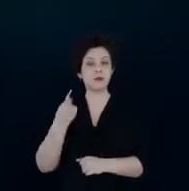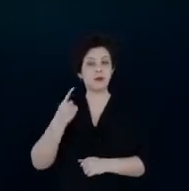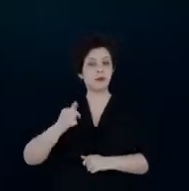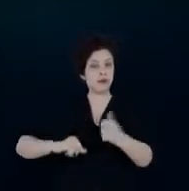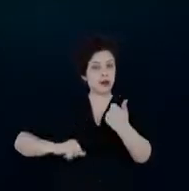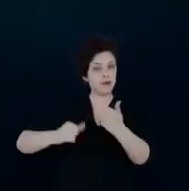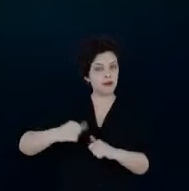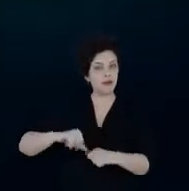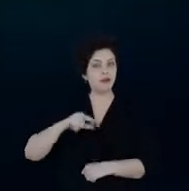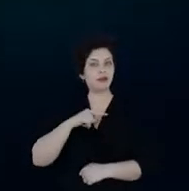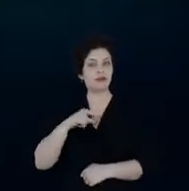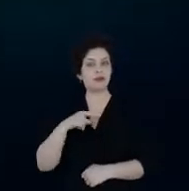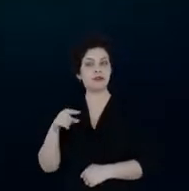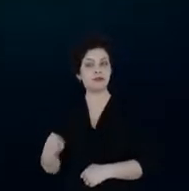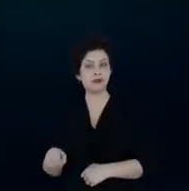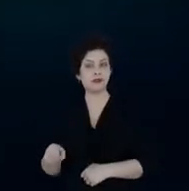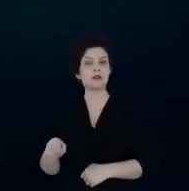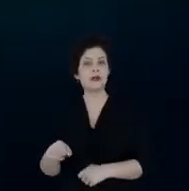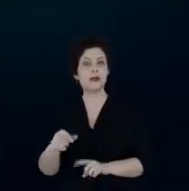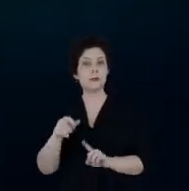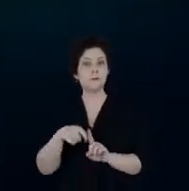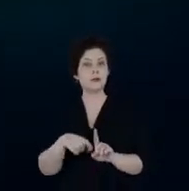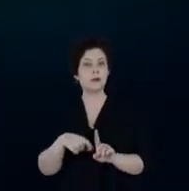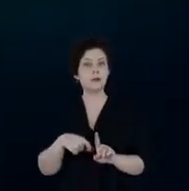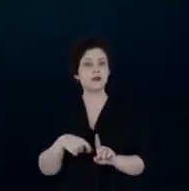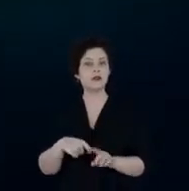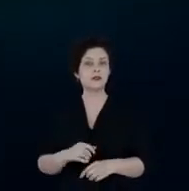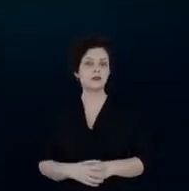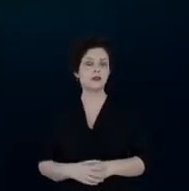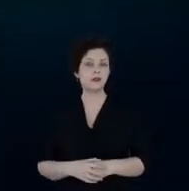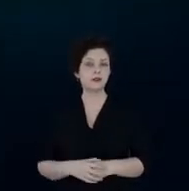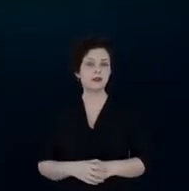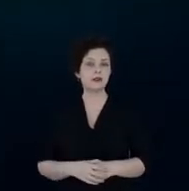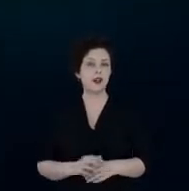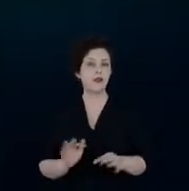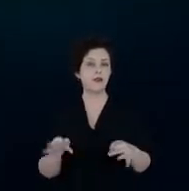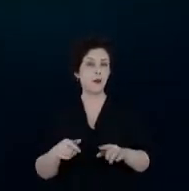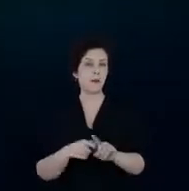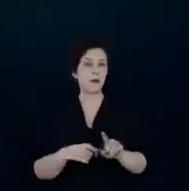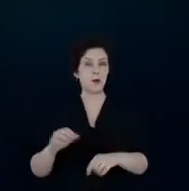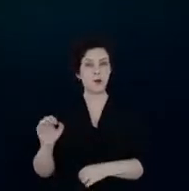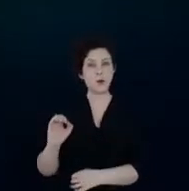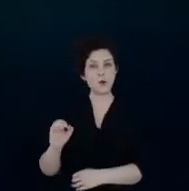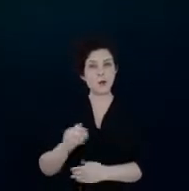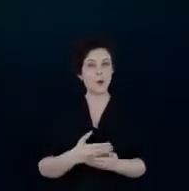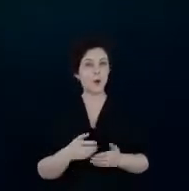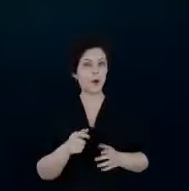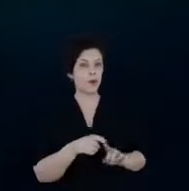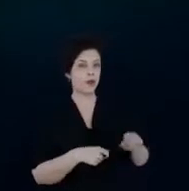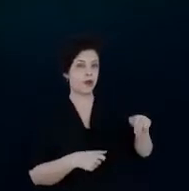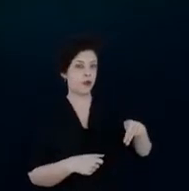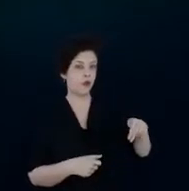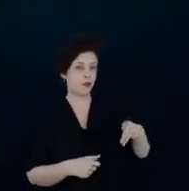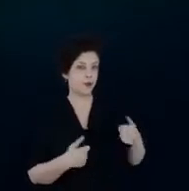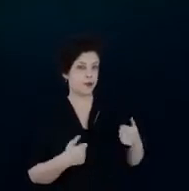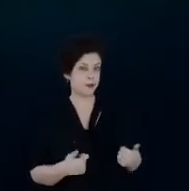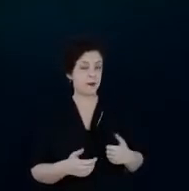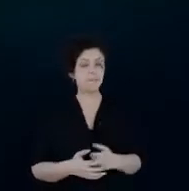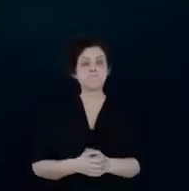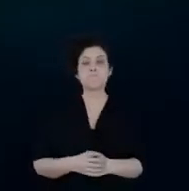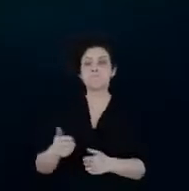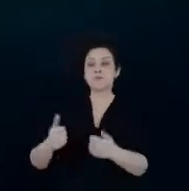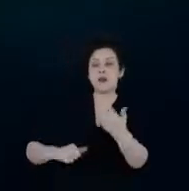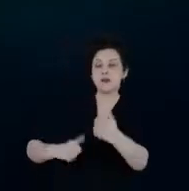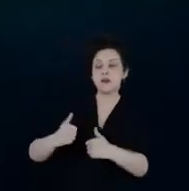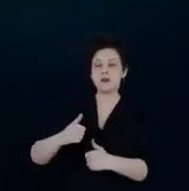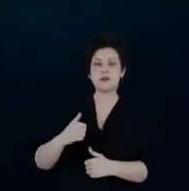que ocorreu no mês de... final de outubro, comecinho de mês de novembro. E a avaliação foi muito